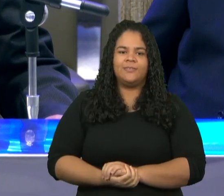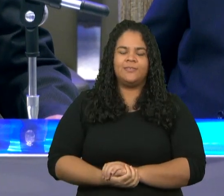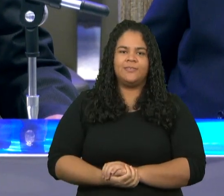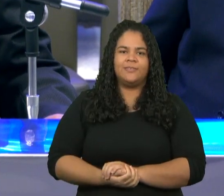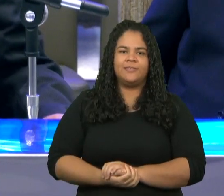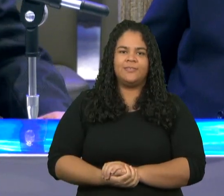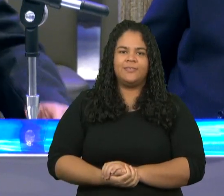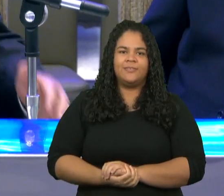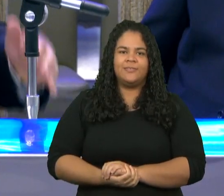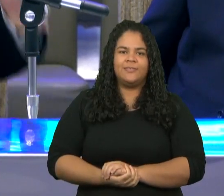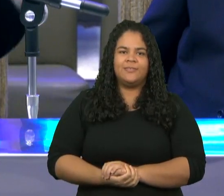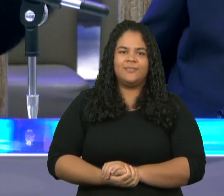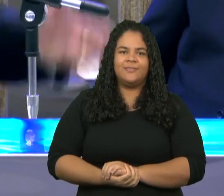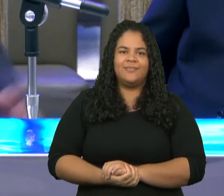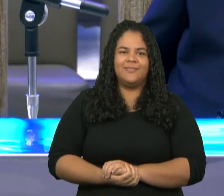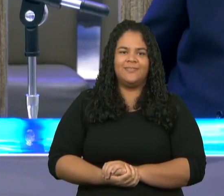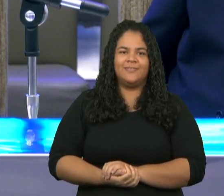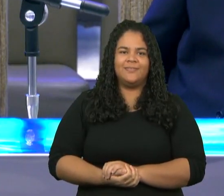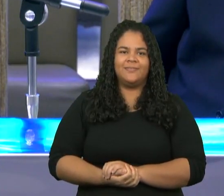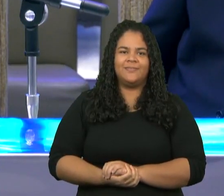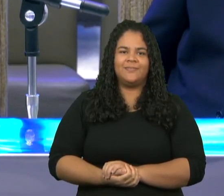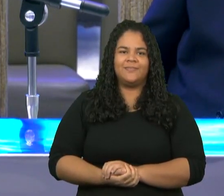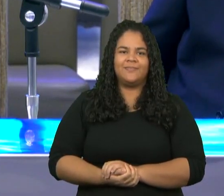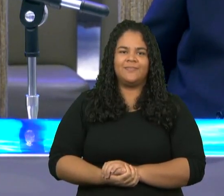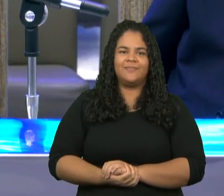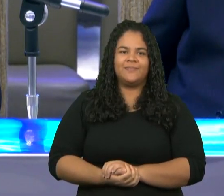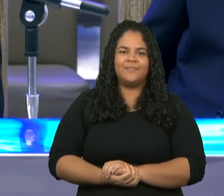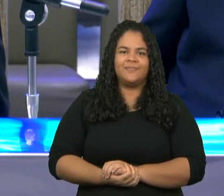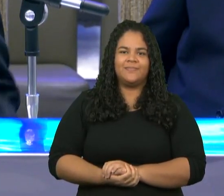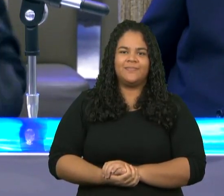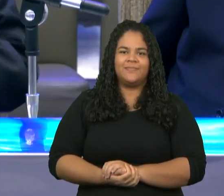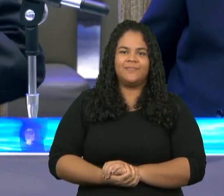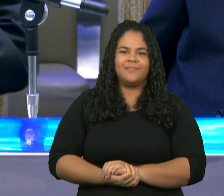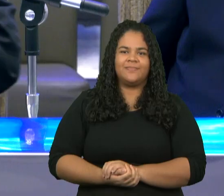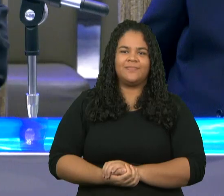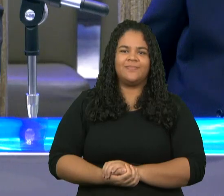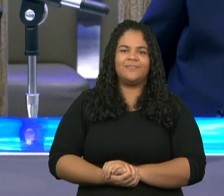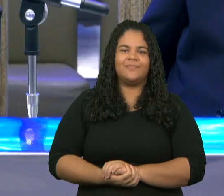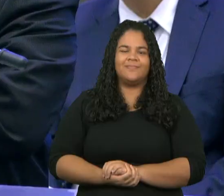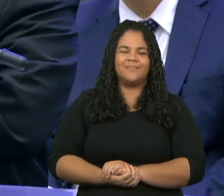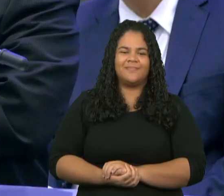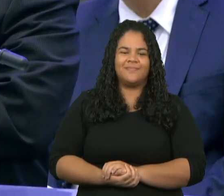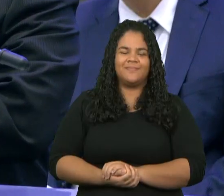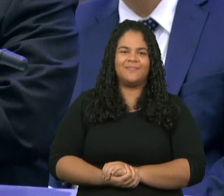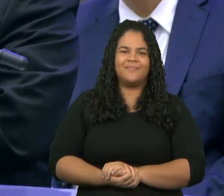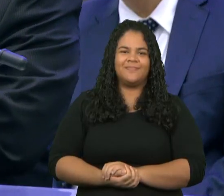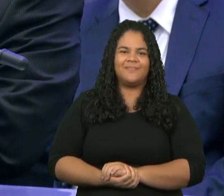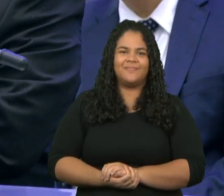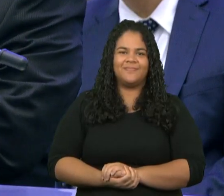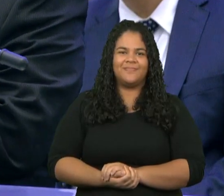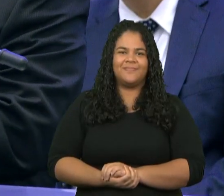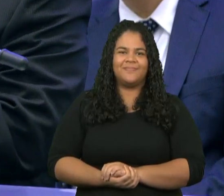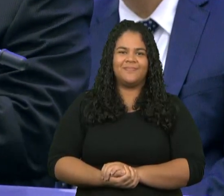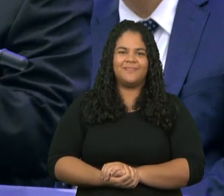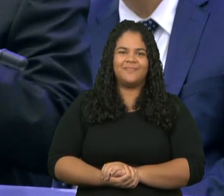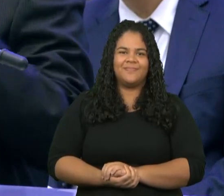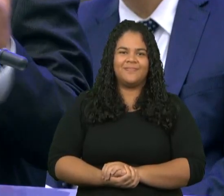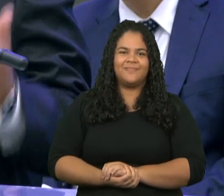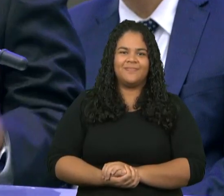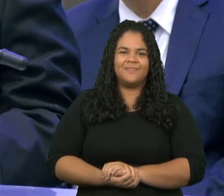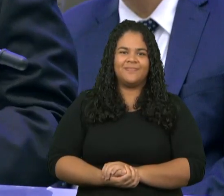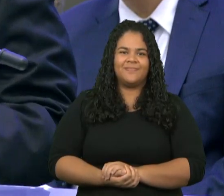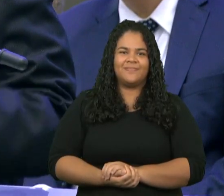porque o do capítulo 4 era descendente de Caim, mas o do capítulo 5, que foi